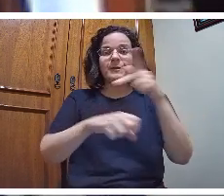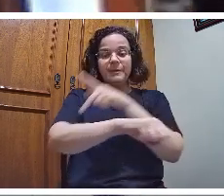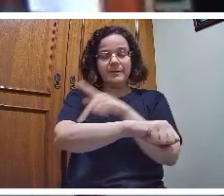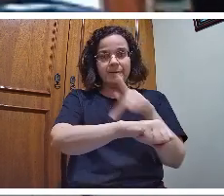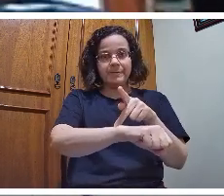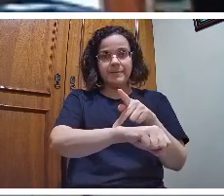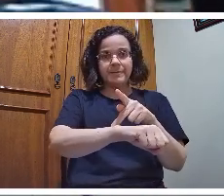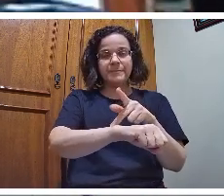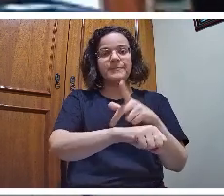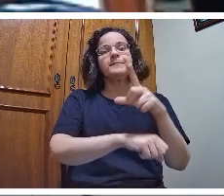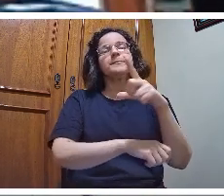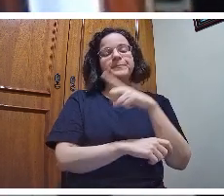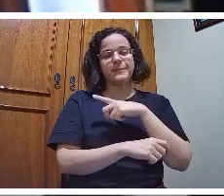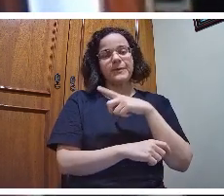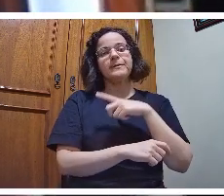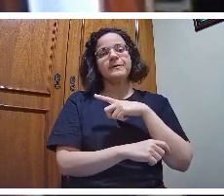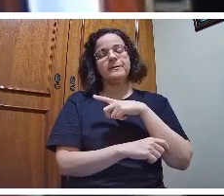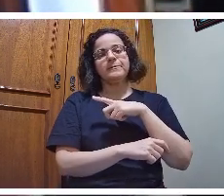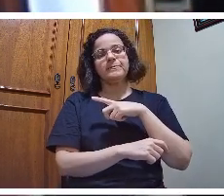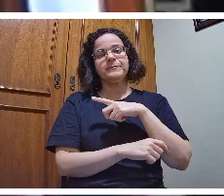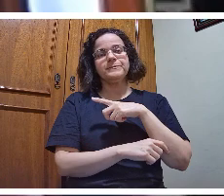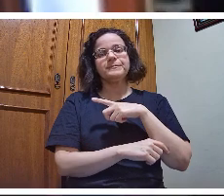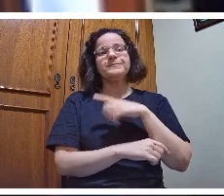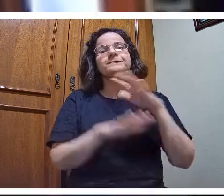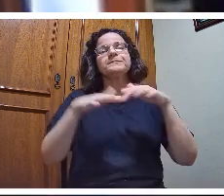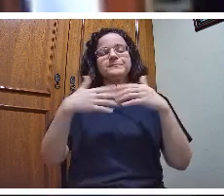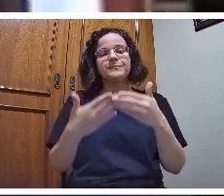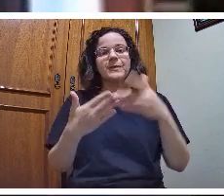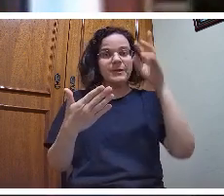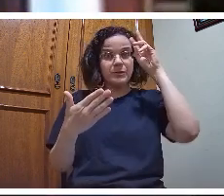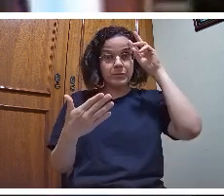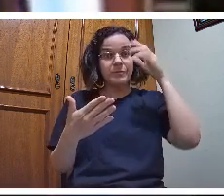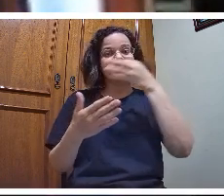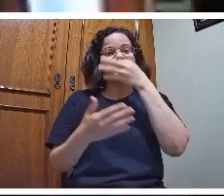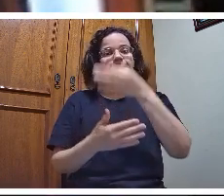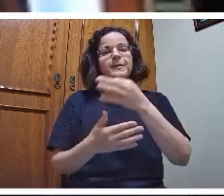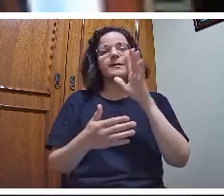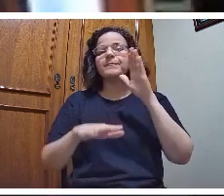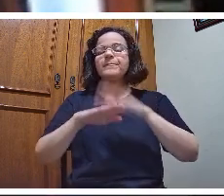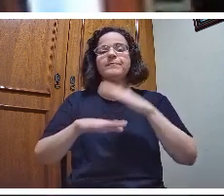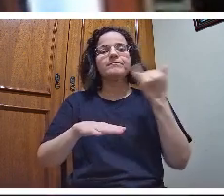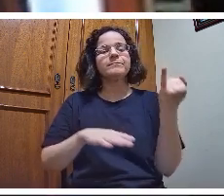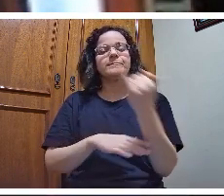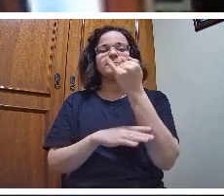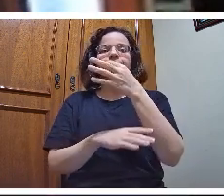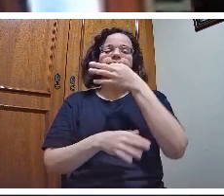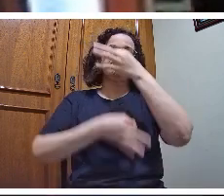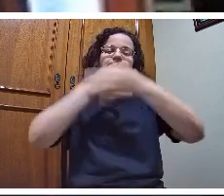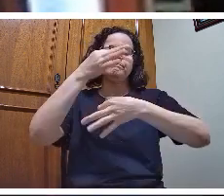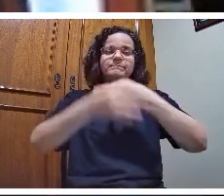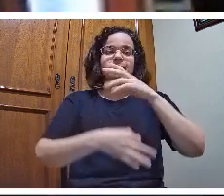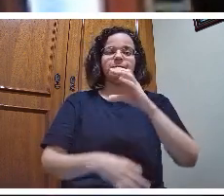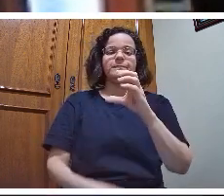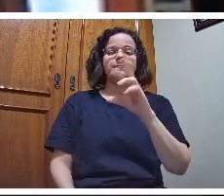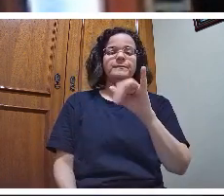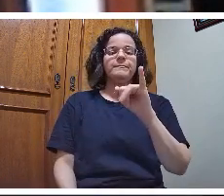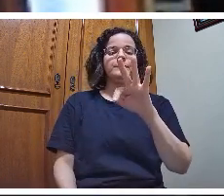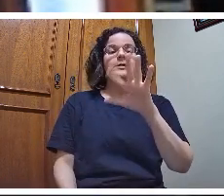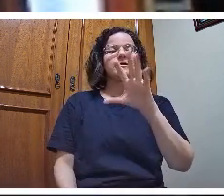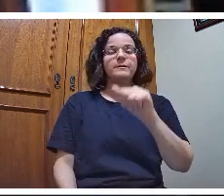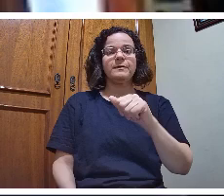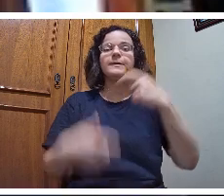histórico-crítica é sempre na sua essência crítica. Ela precisa fazer com que o aluno